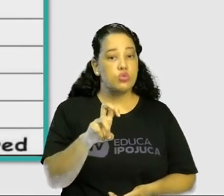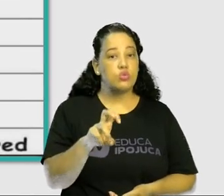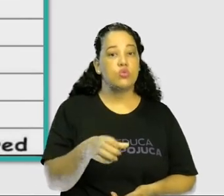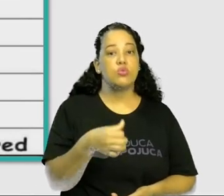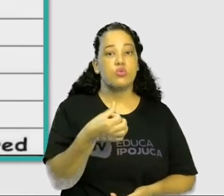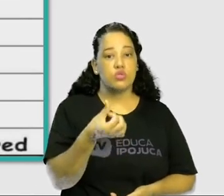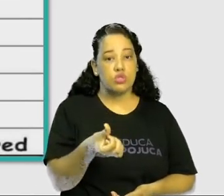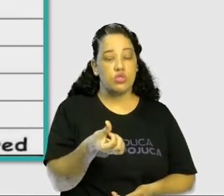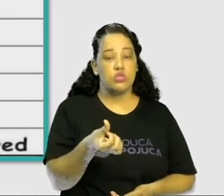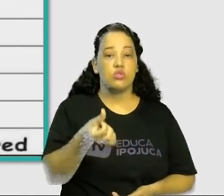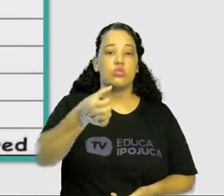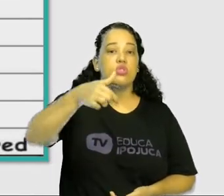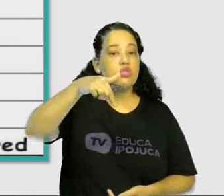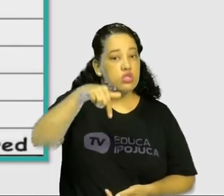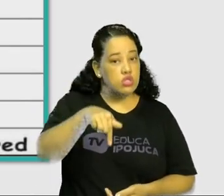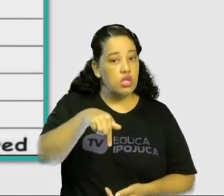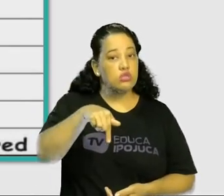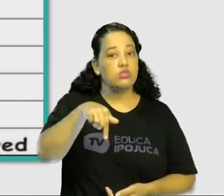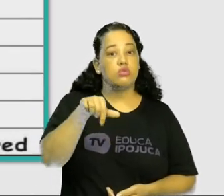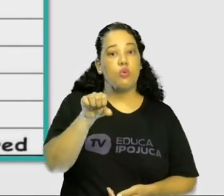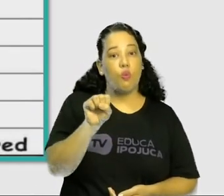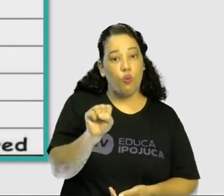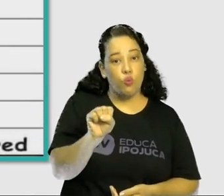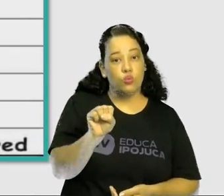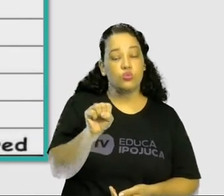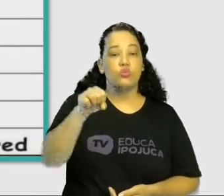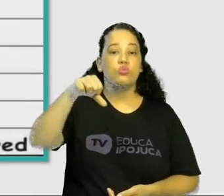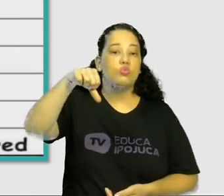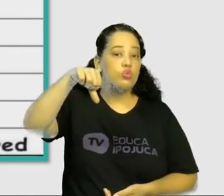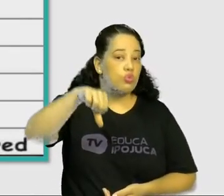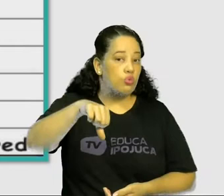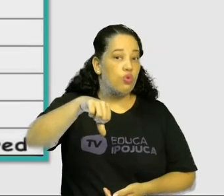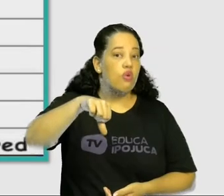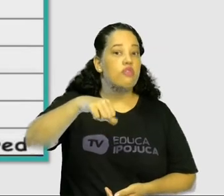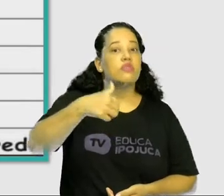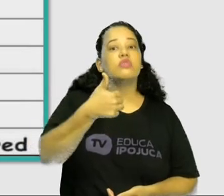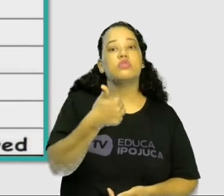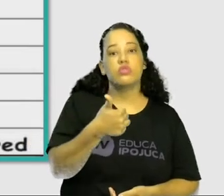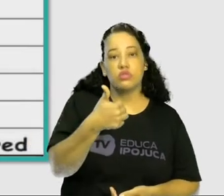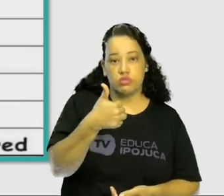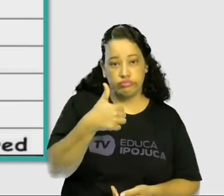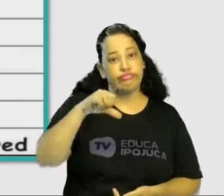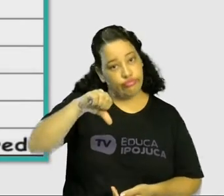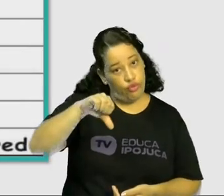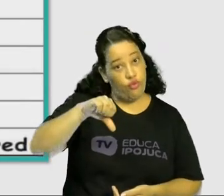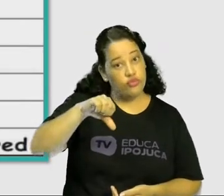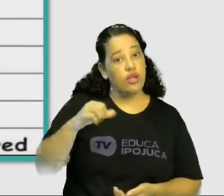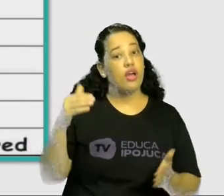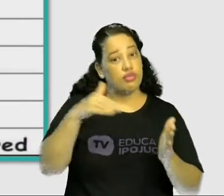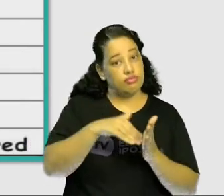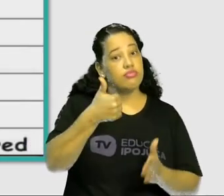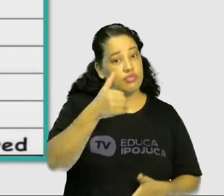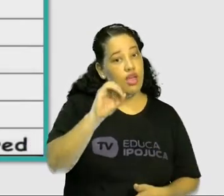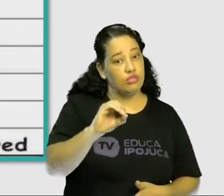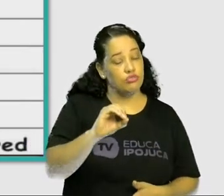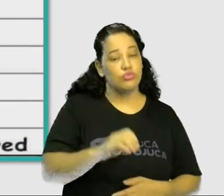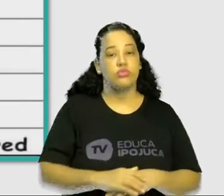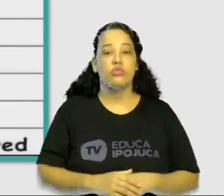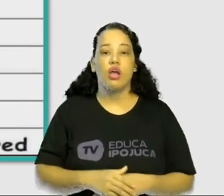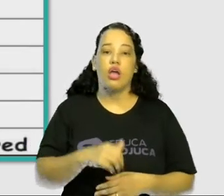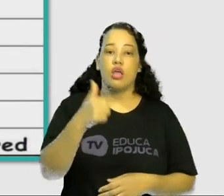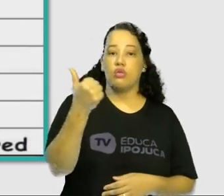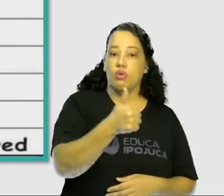6, 7, 8, 9, 10. De 1 até 10. 11,